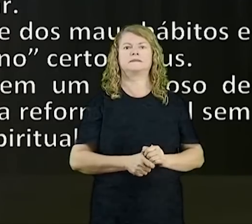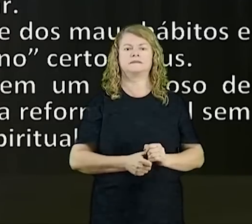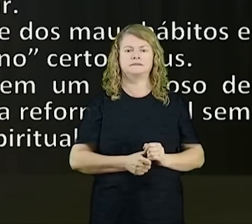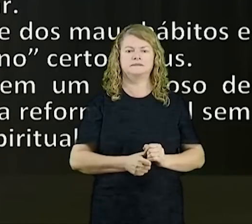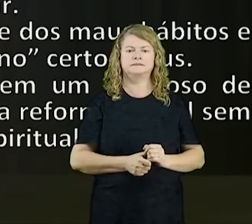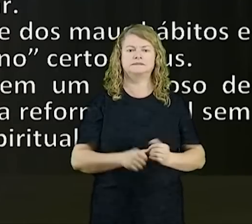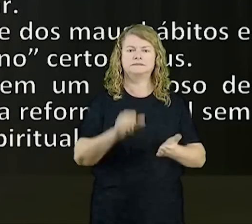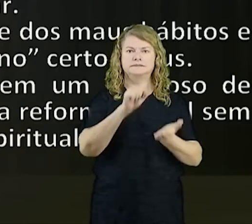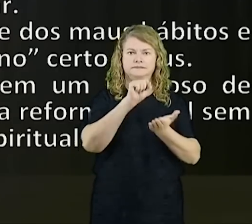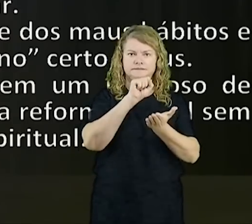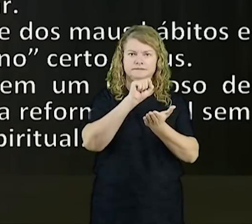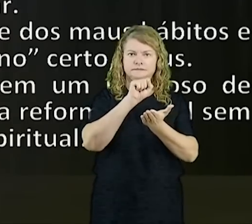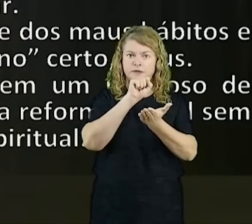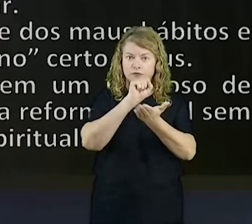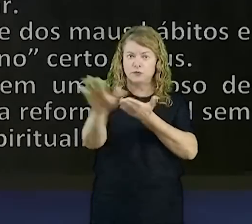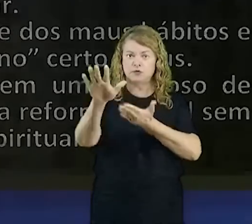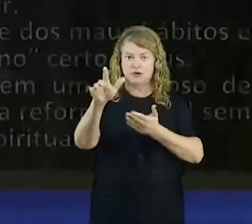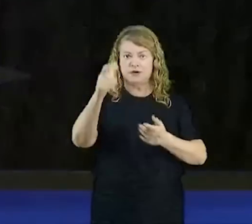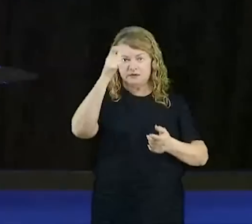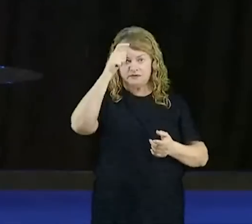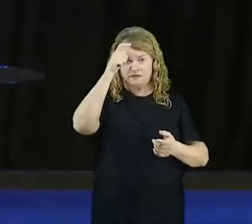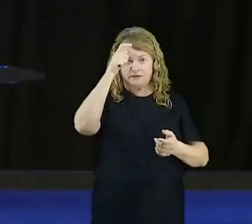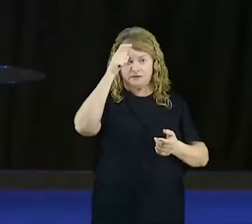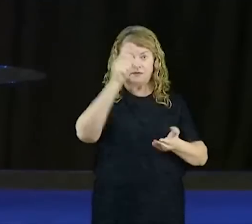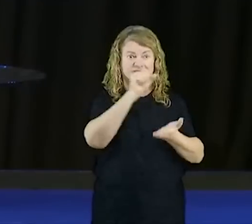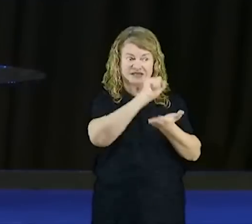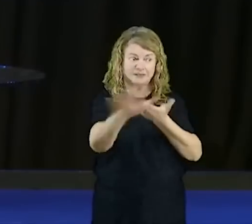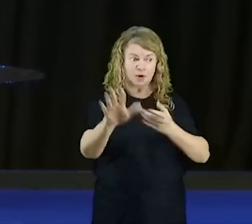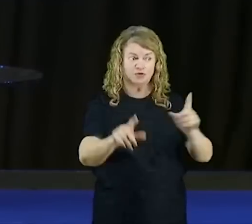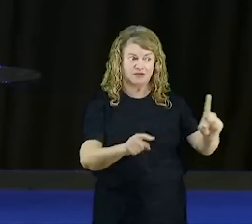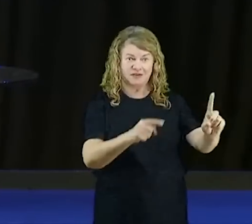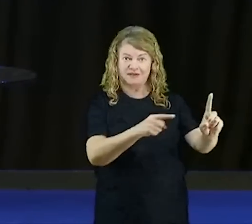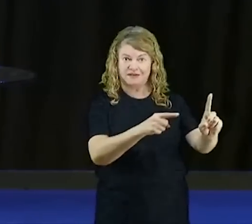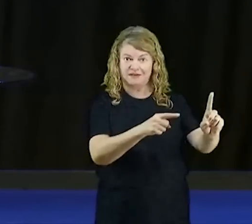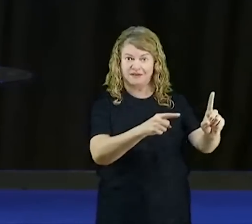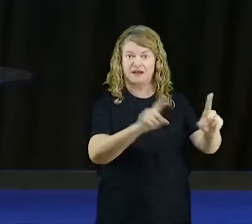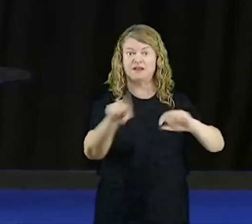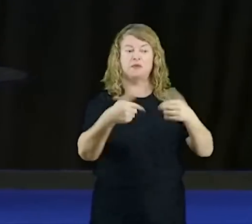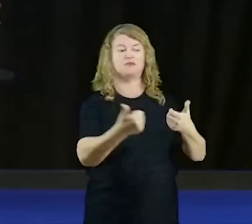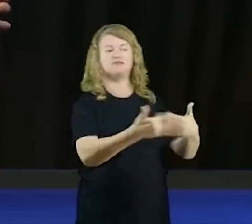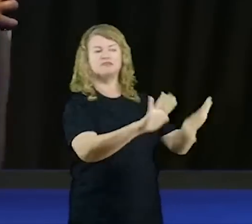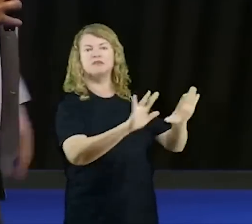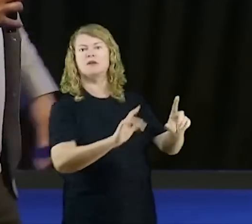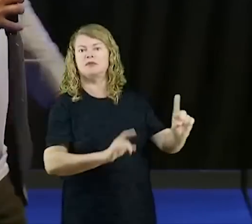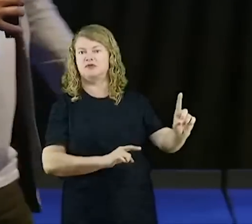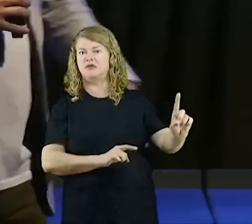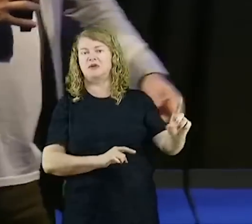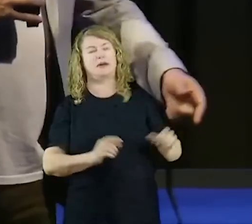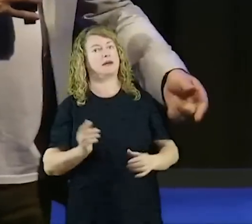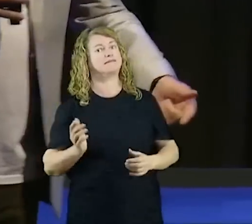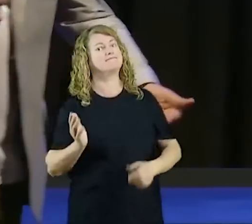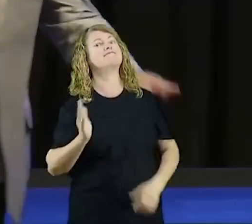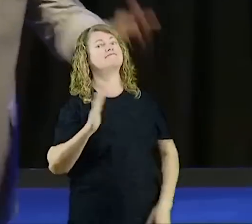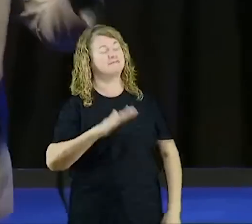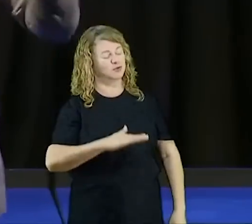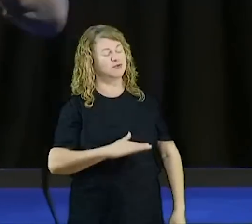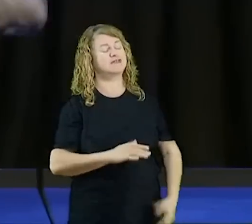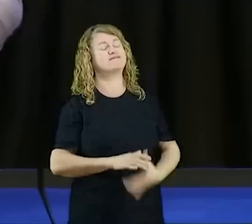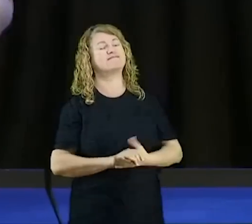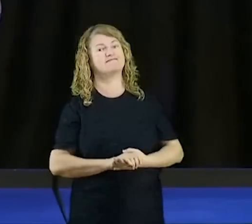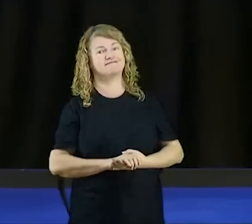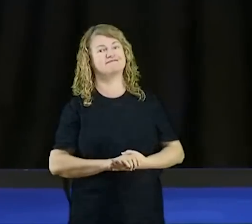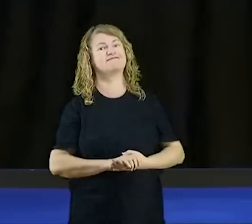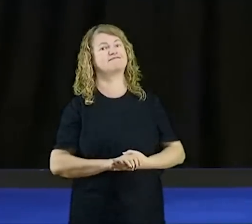expulsar demônios, e não discipular, é uma maldade, é uma maldade, agora, quando a gente